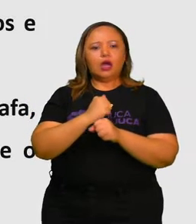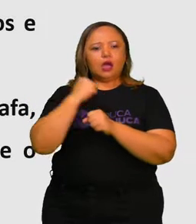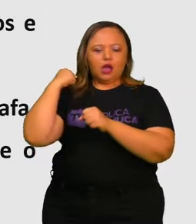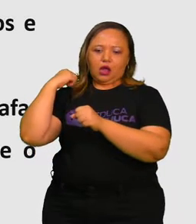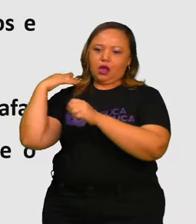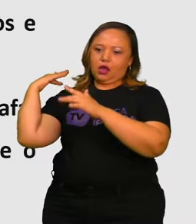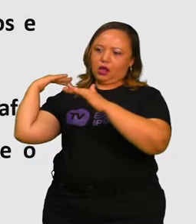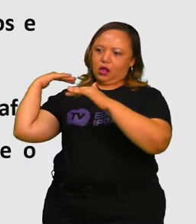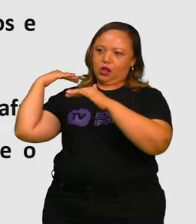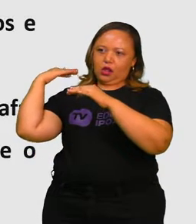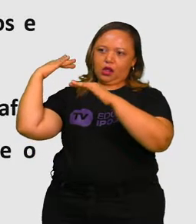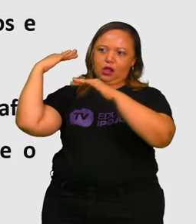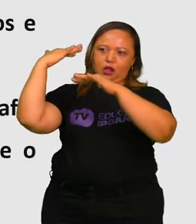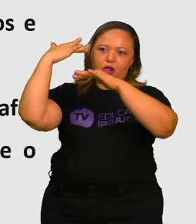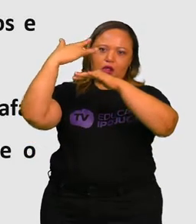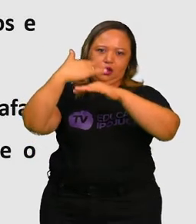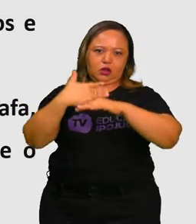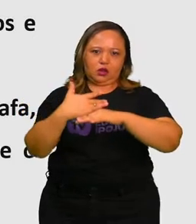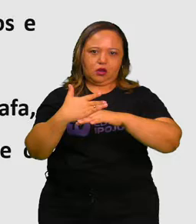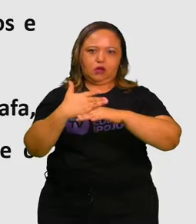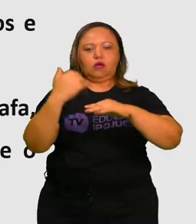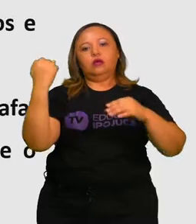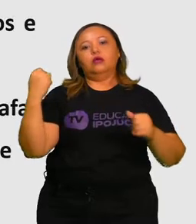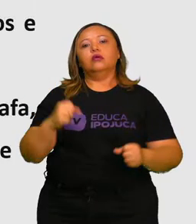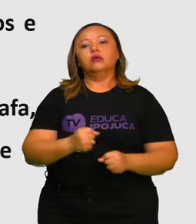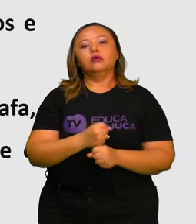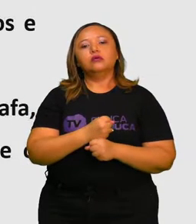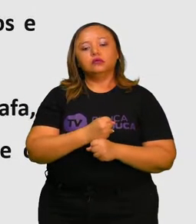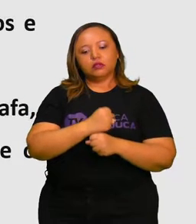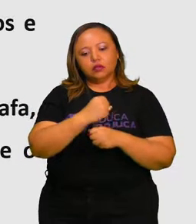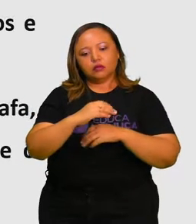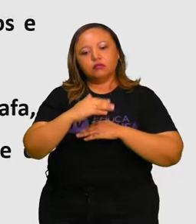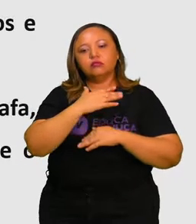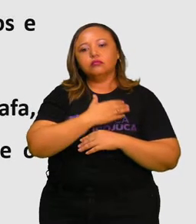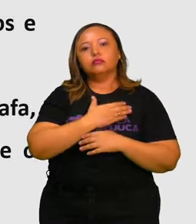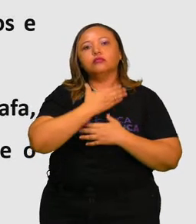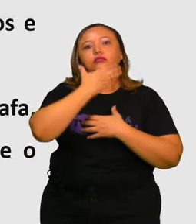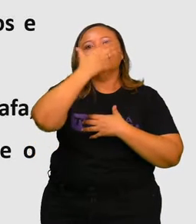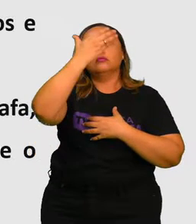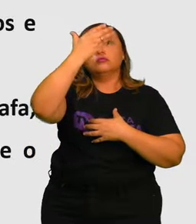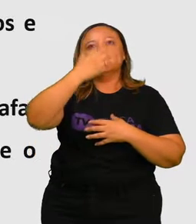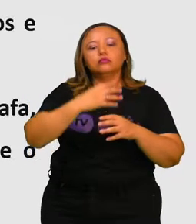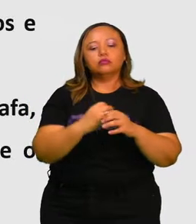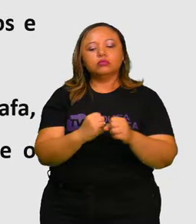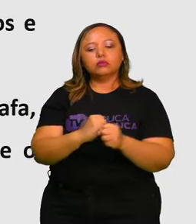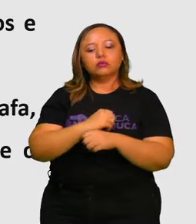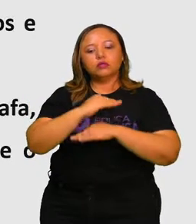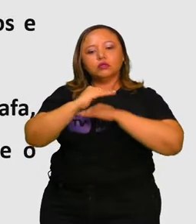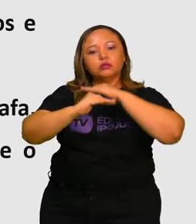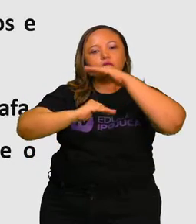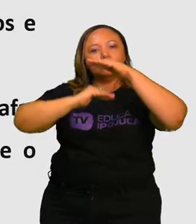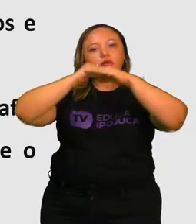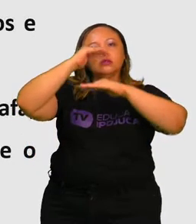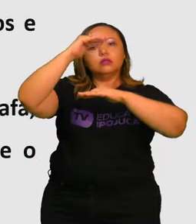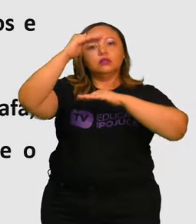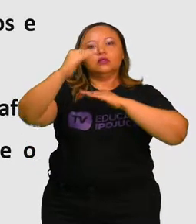seja, como os seres vivos conseguiram manter e desenvolver a sua espécie com o passar dos anos.